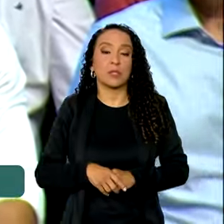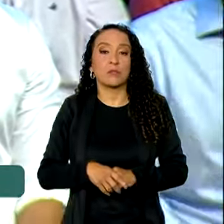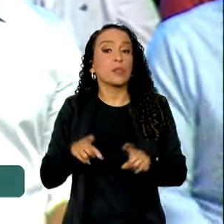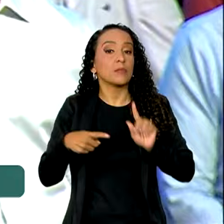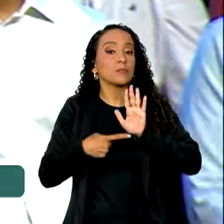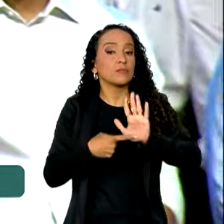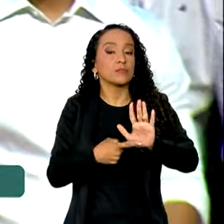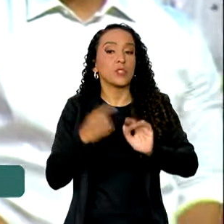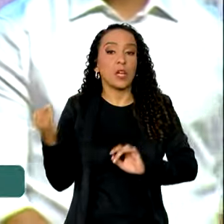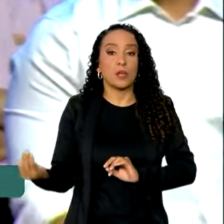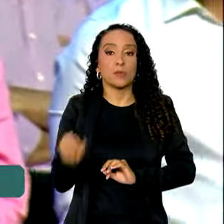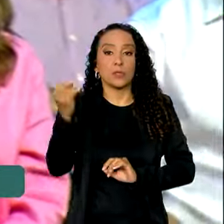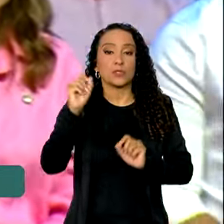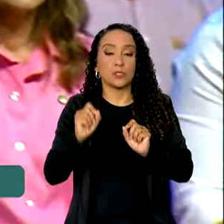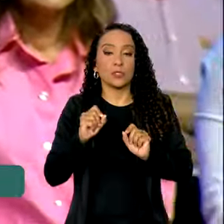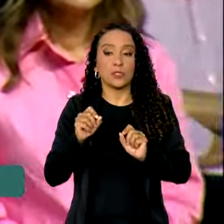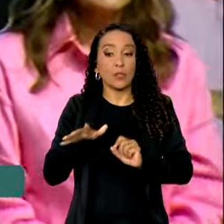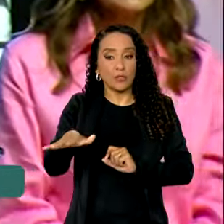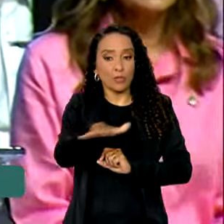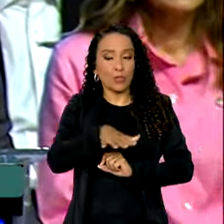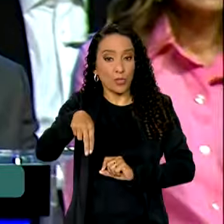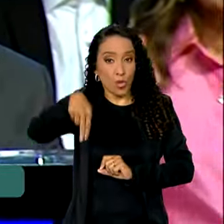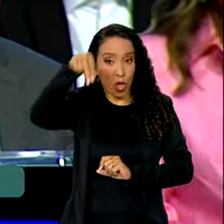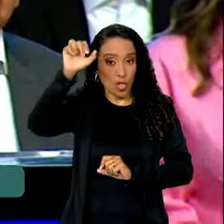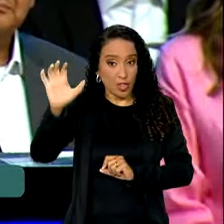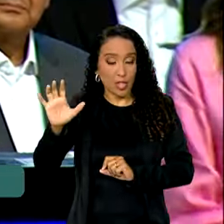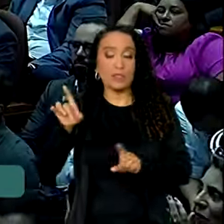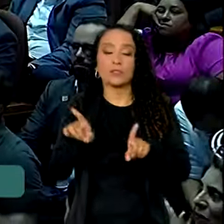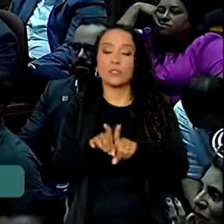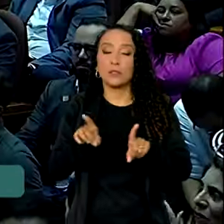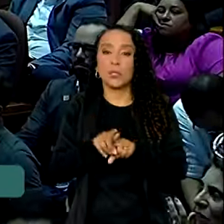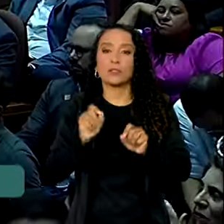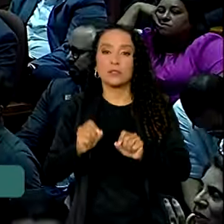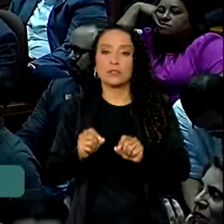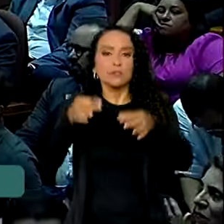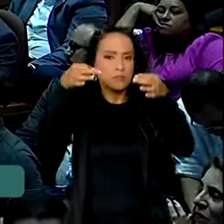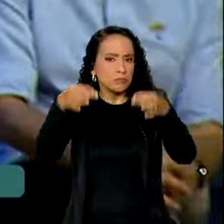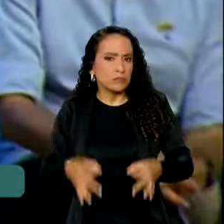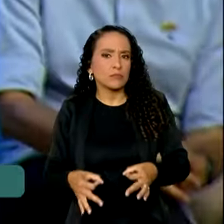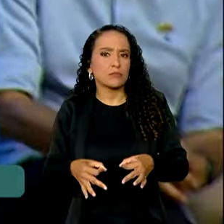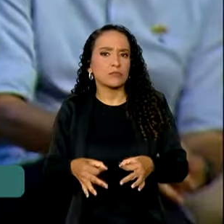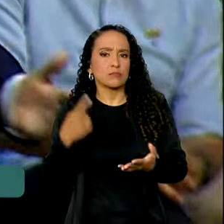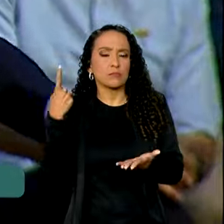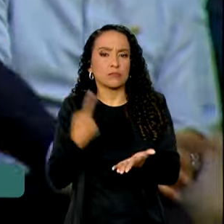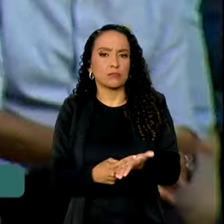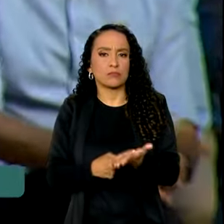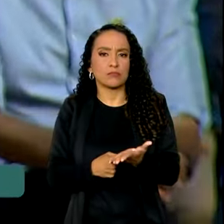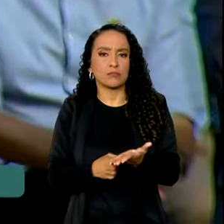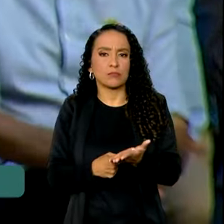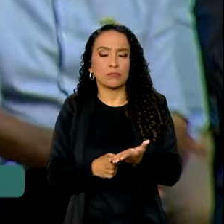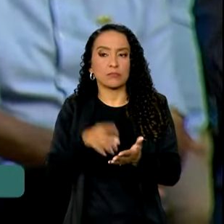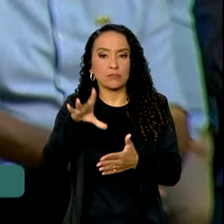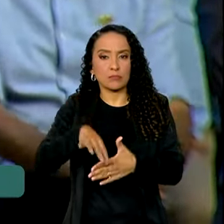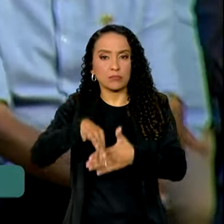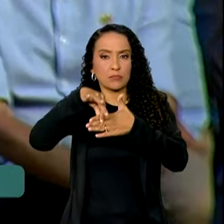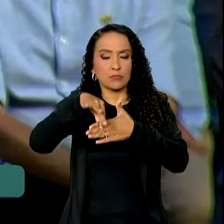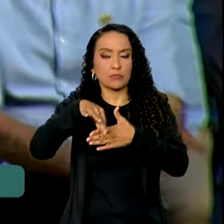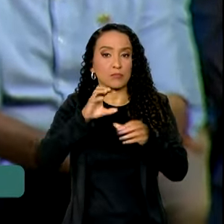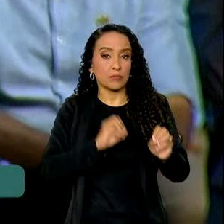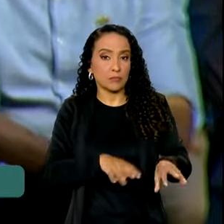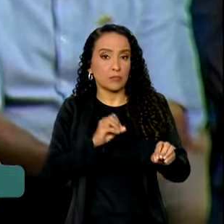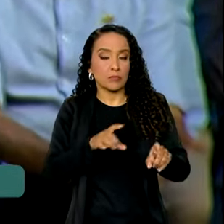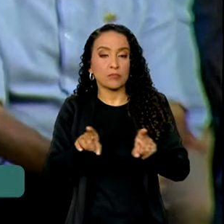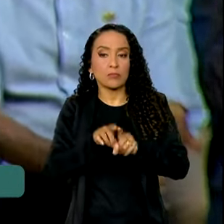destacou a importância da região nordeste, além de reafirmar o compromisso de priorizar a educação